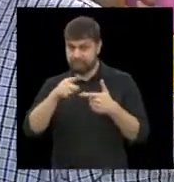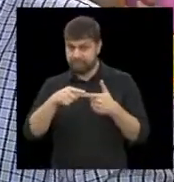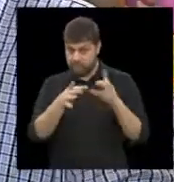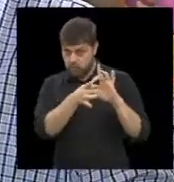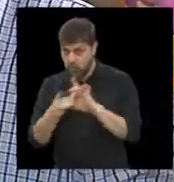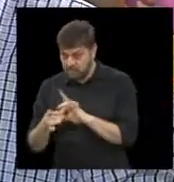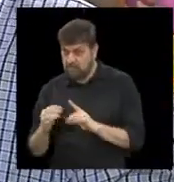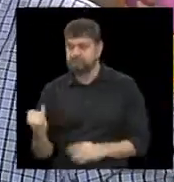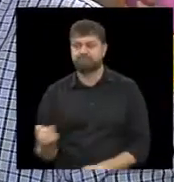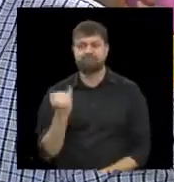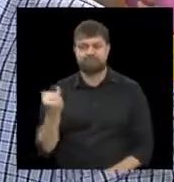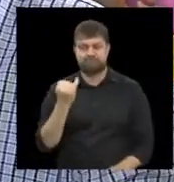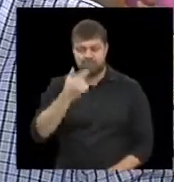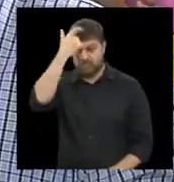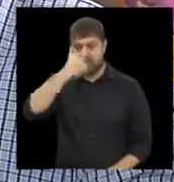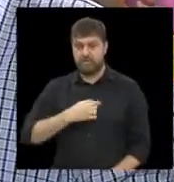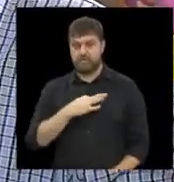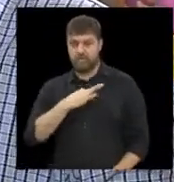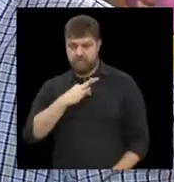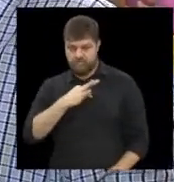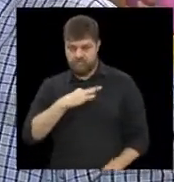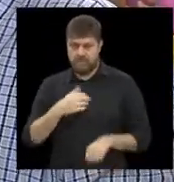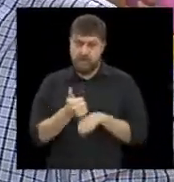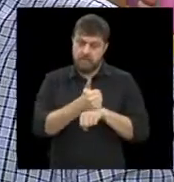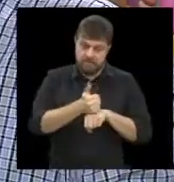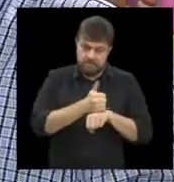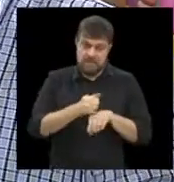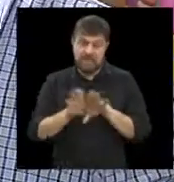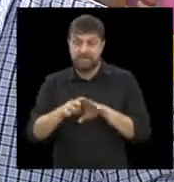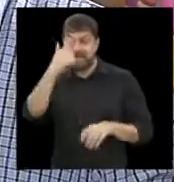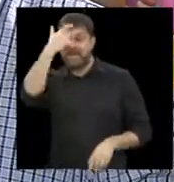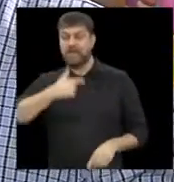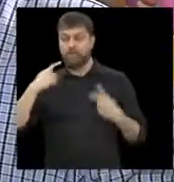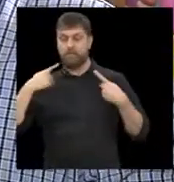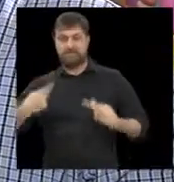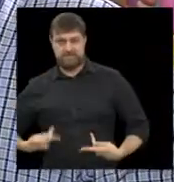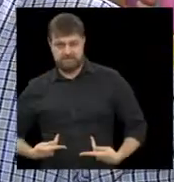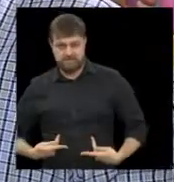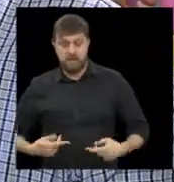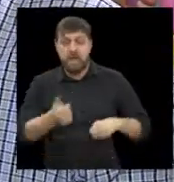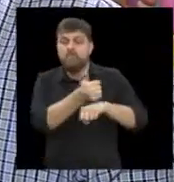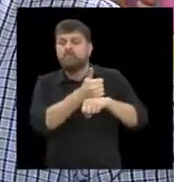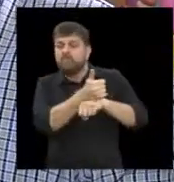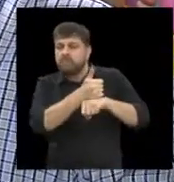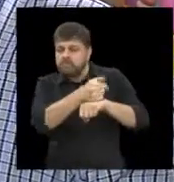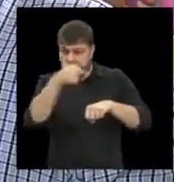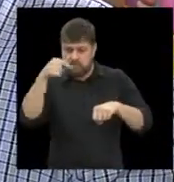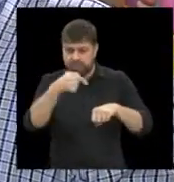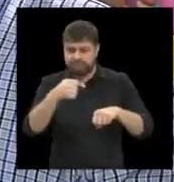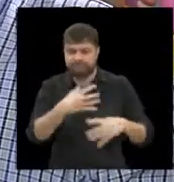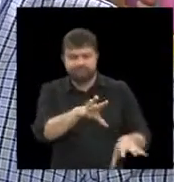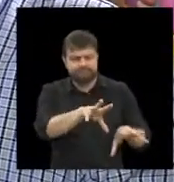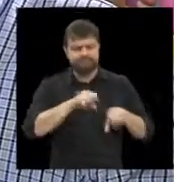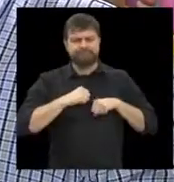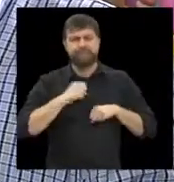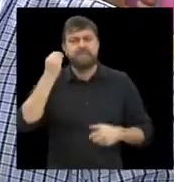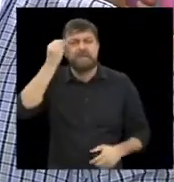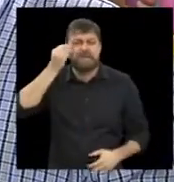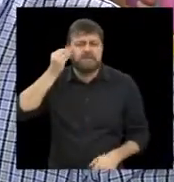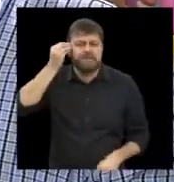contextos que eu acho que são muito importantes do trabalho voluntário, enquanto profissional e enquanto ser humano. Enquanto profissional foi uma experiência